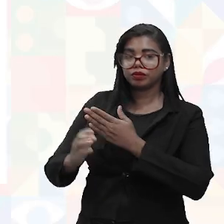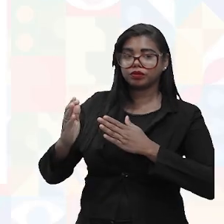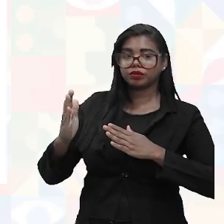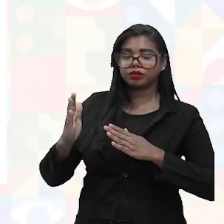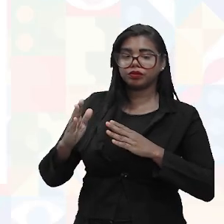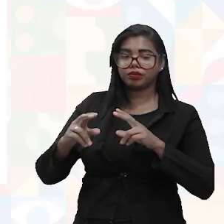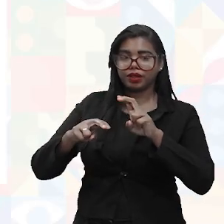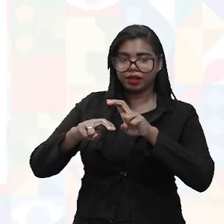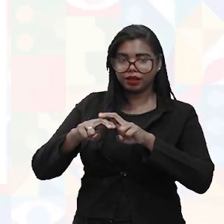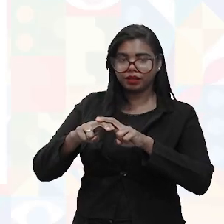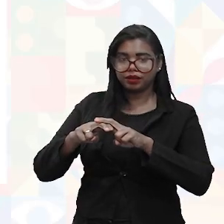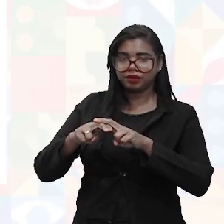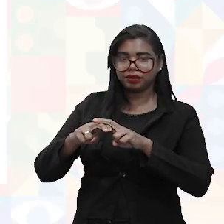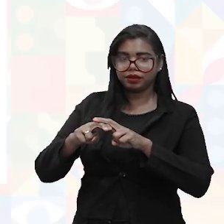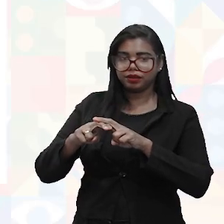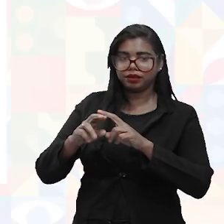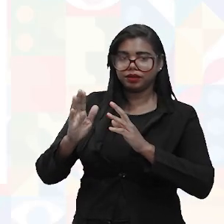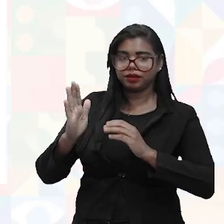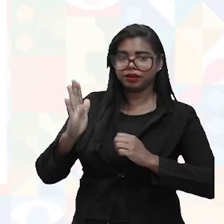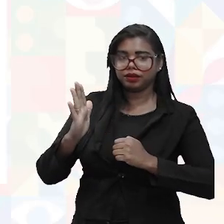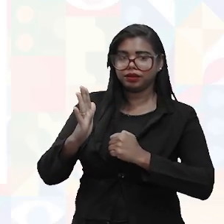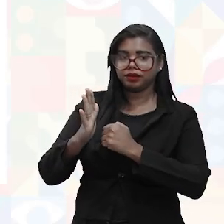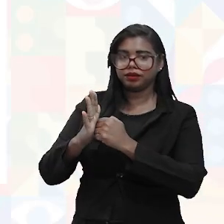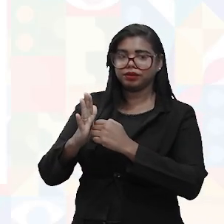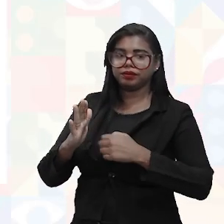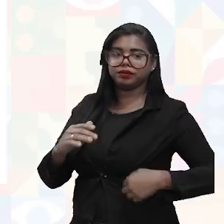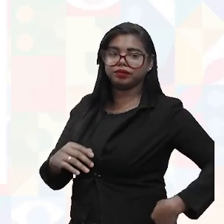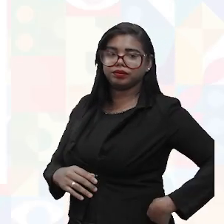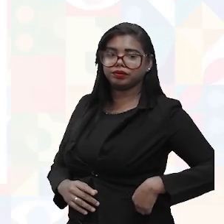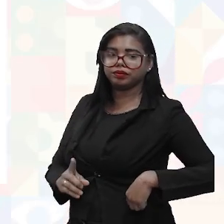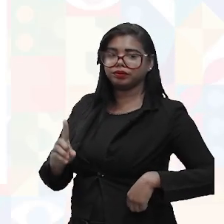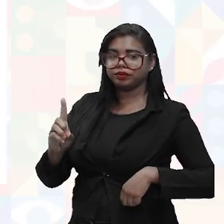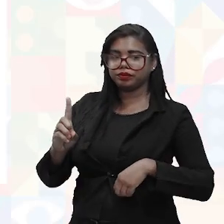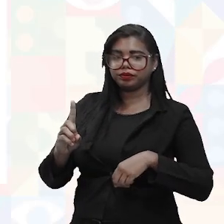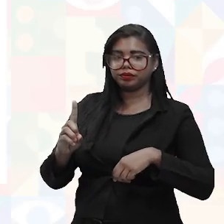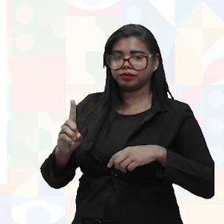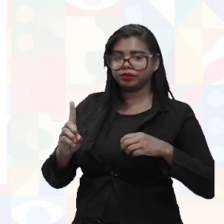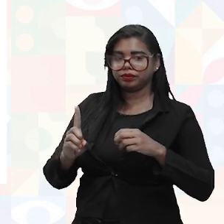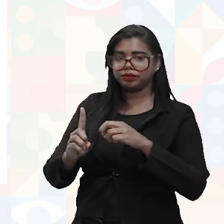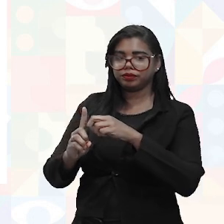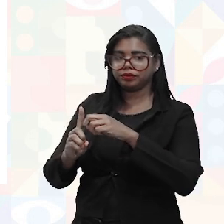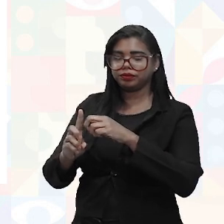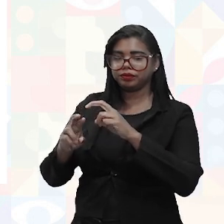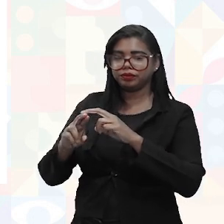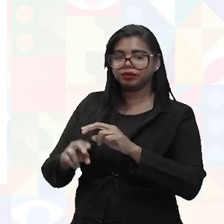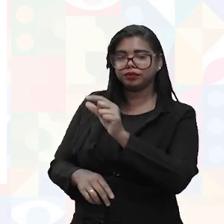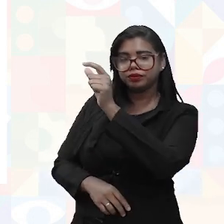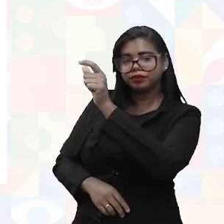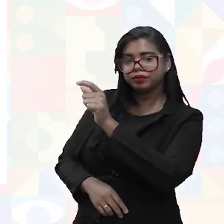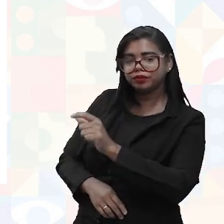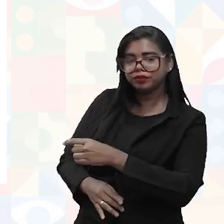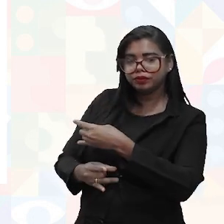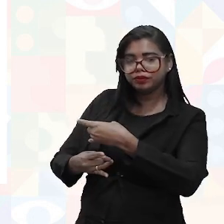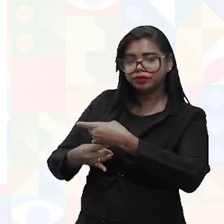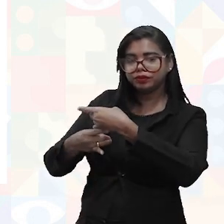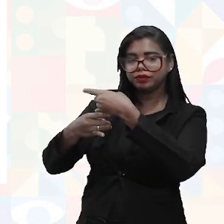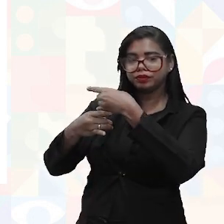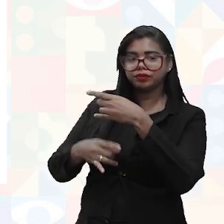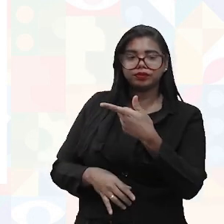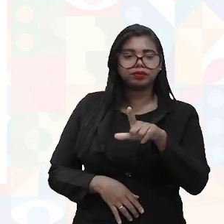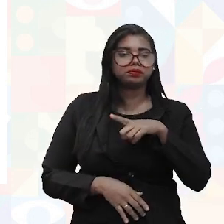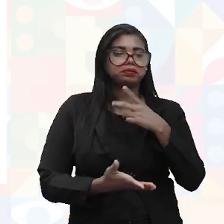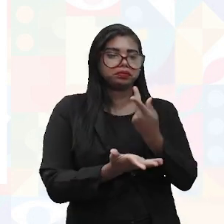curvatura da sua coluna, né? Para que não haja uma postura errada.